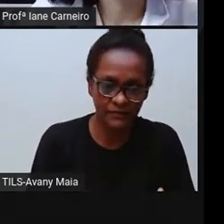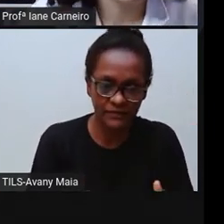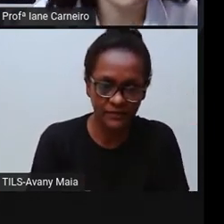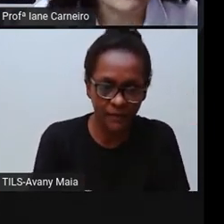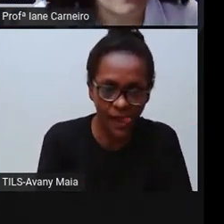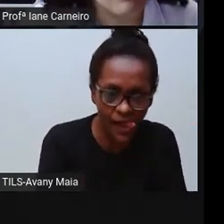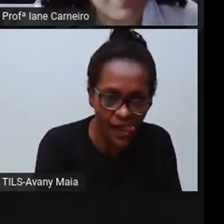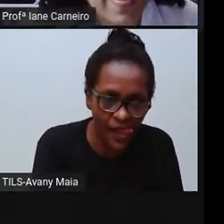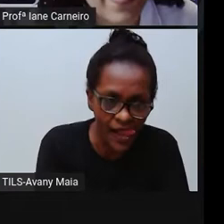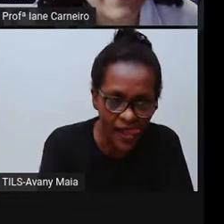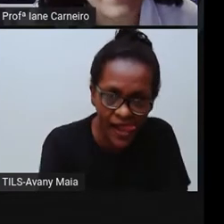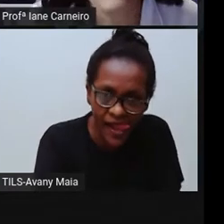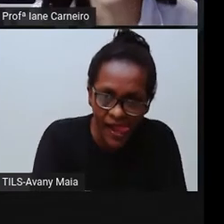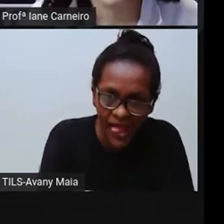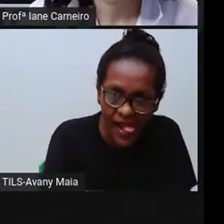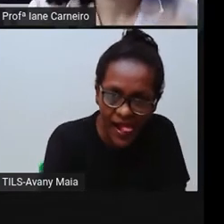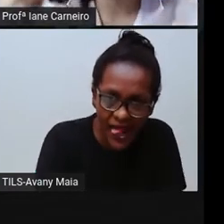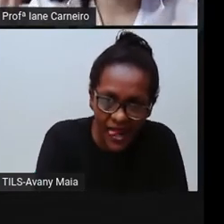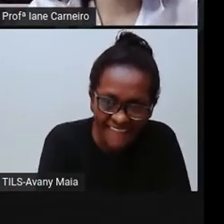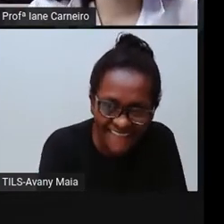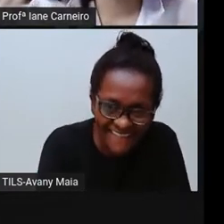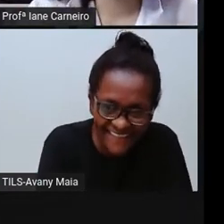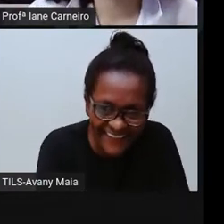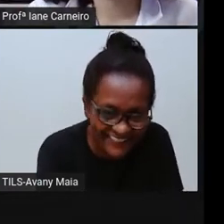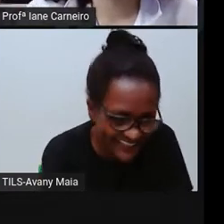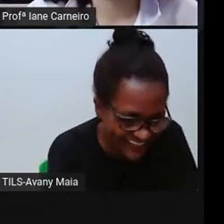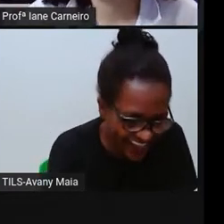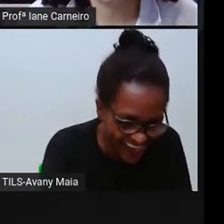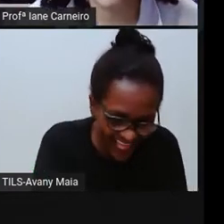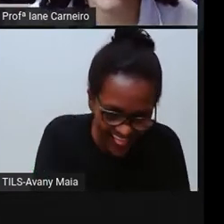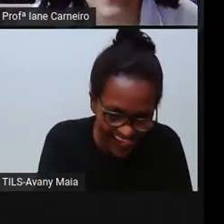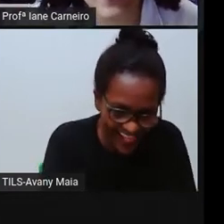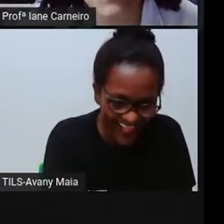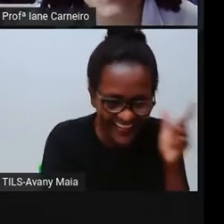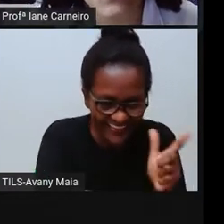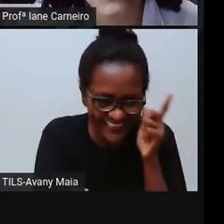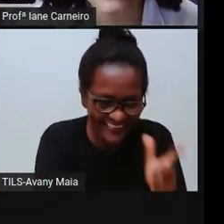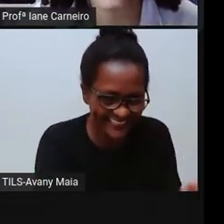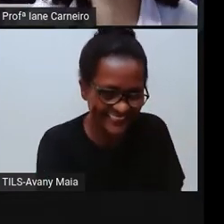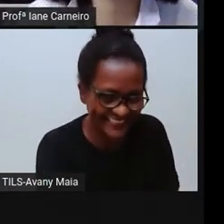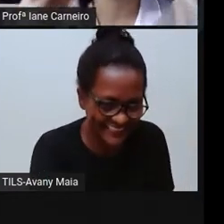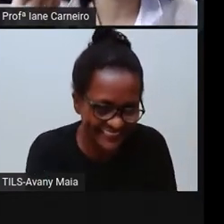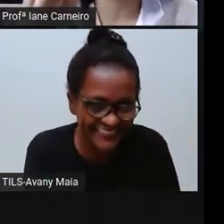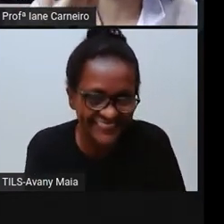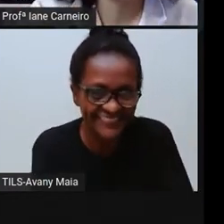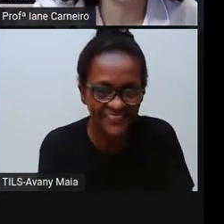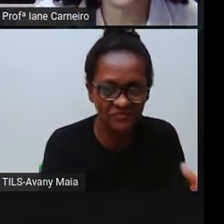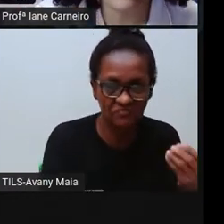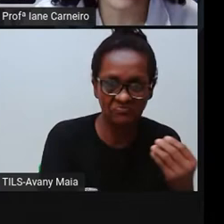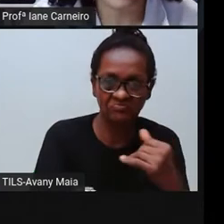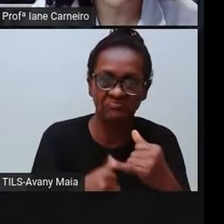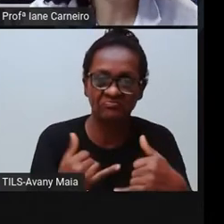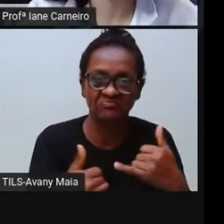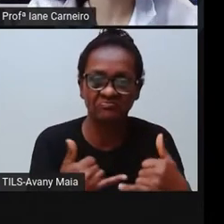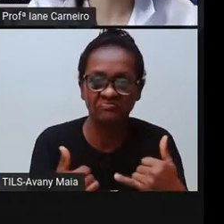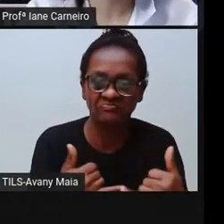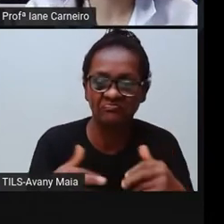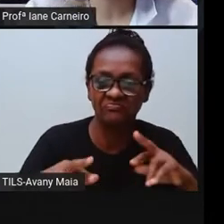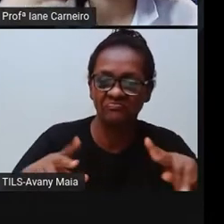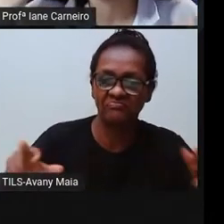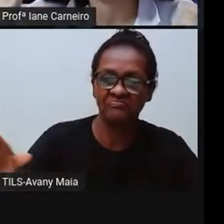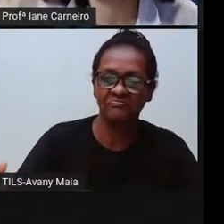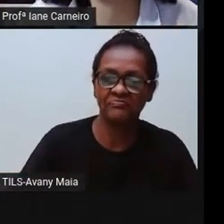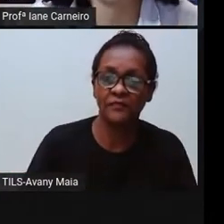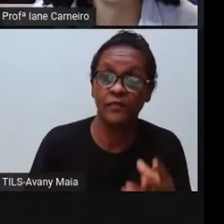Tem o joguinho de celular, né? Fale aí mais quais são os jogos que tem na atualidade. Tem as Baby Alives, né?